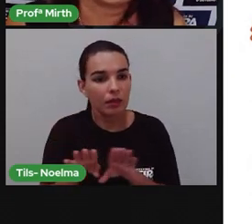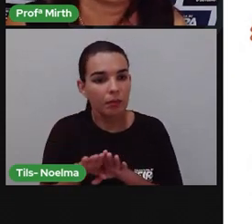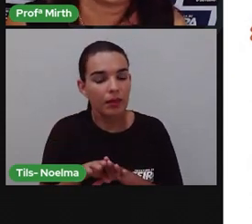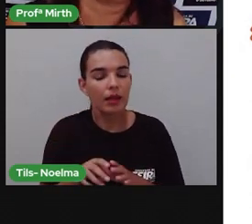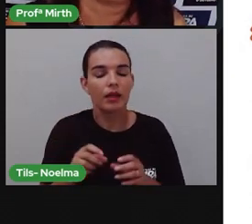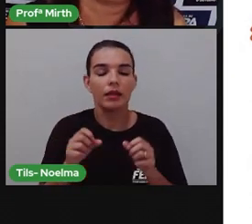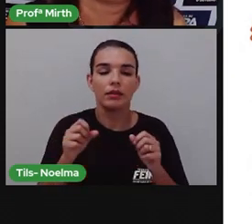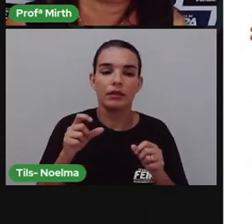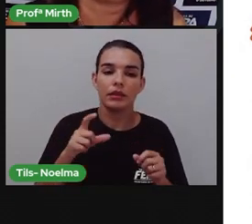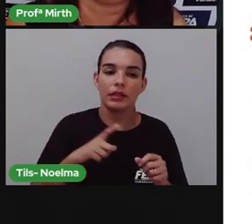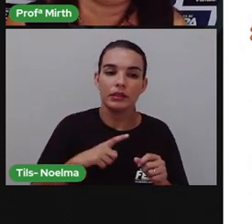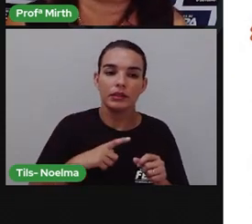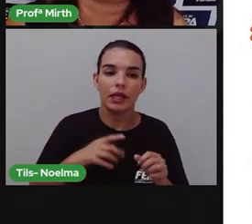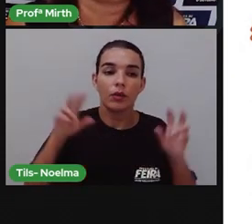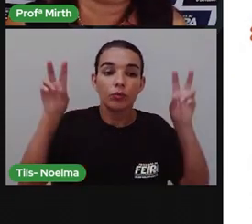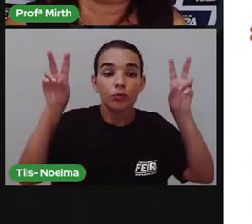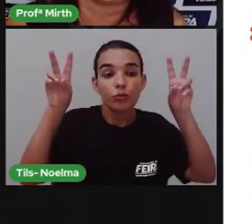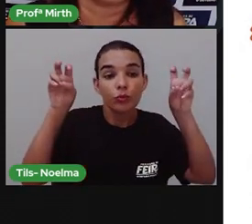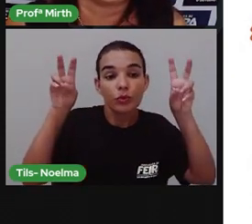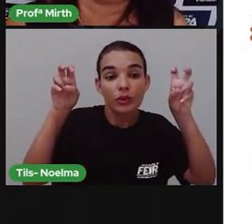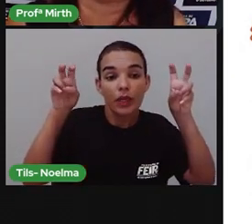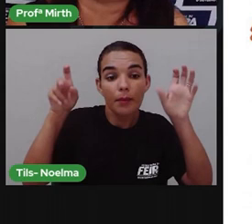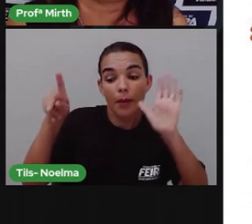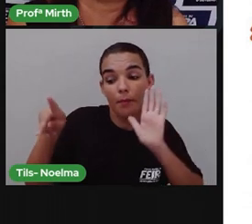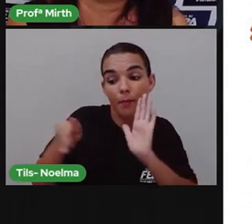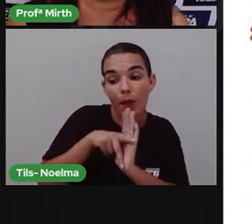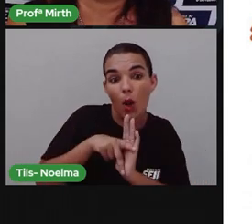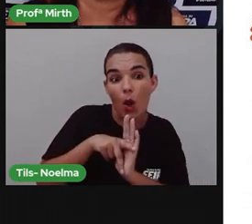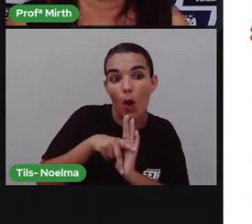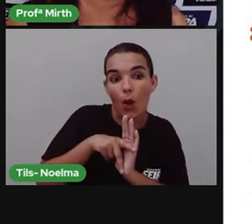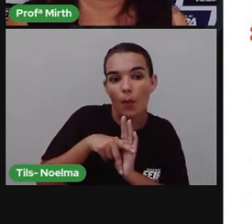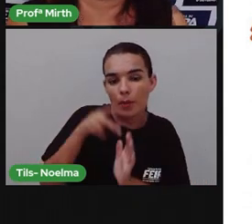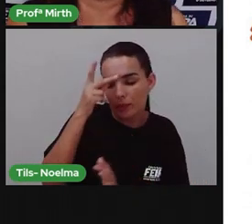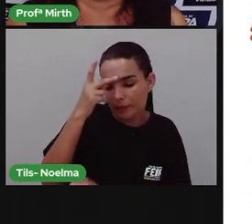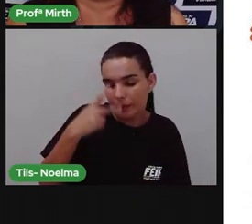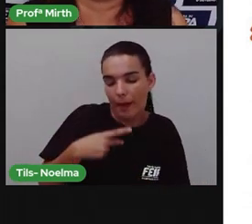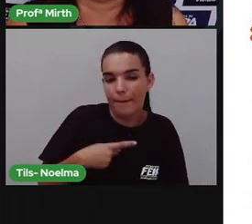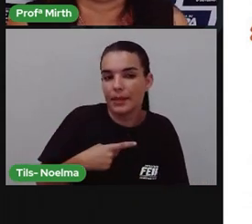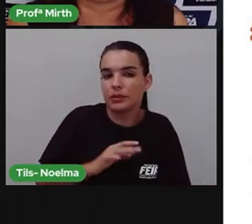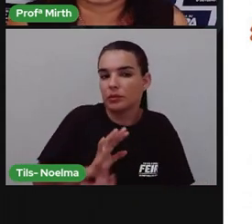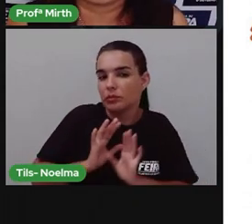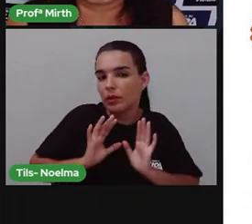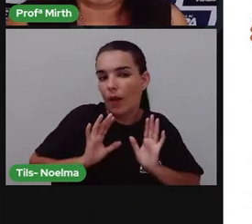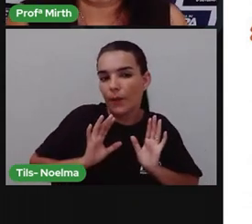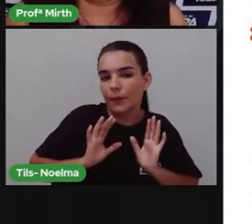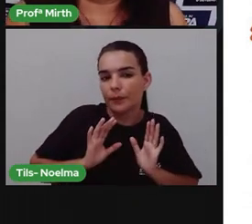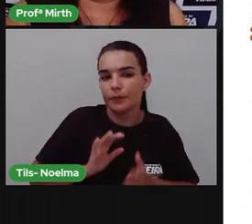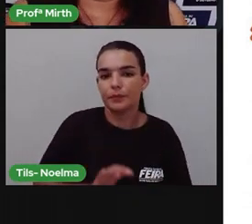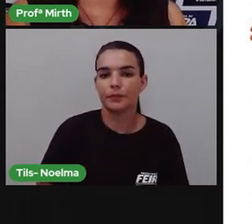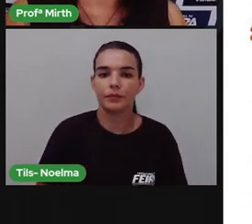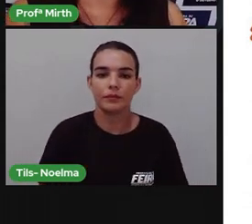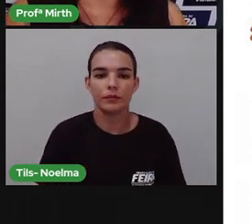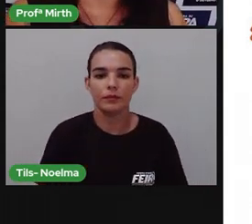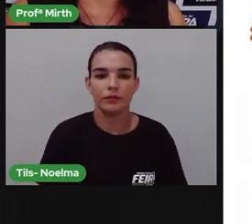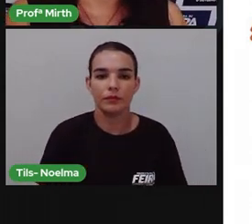nós mesmos, né? Sobre nossos sentimentos, sobre a nossa vida. Então, são questões bastante íntimas, bastante pessoais.